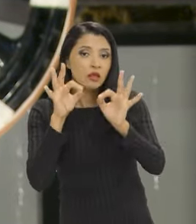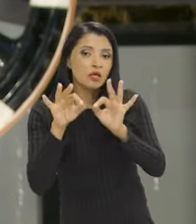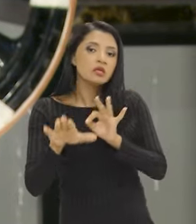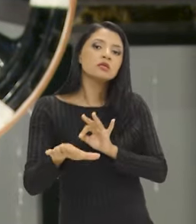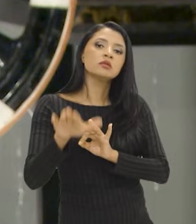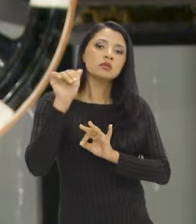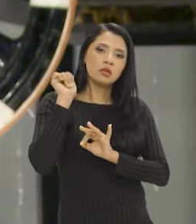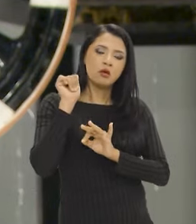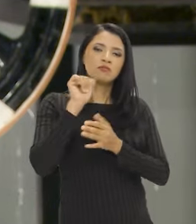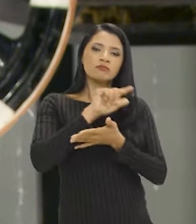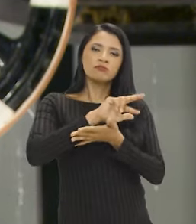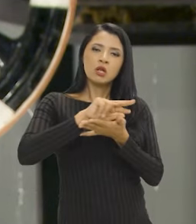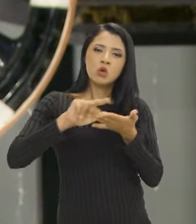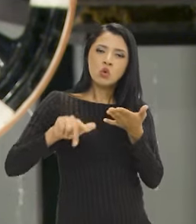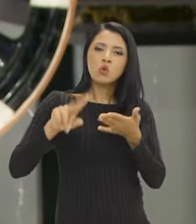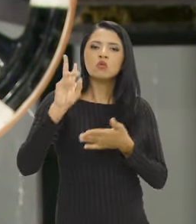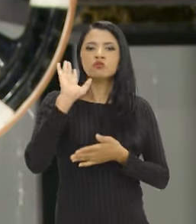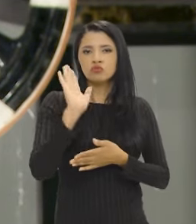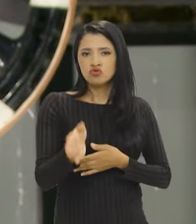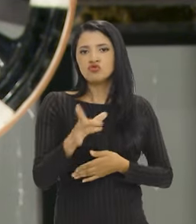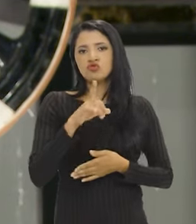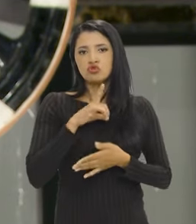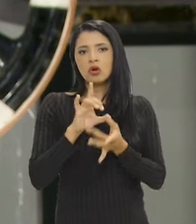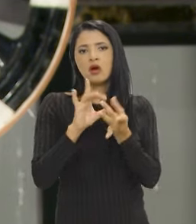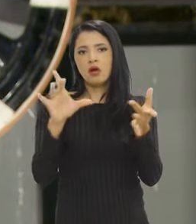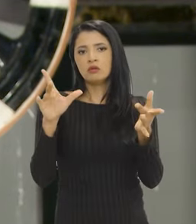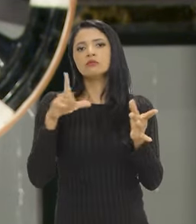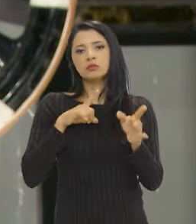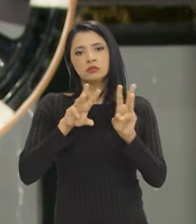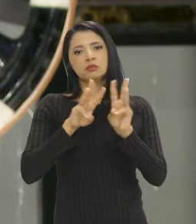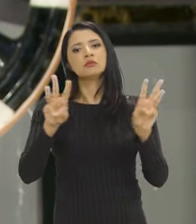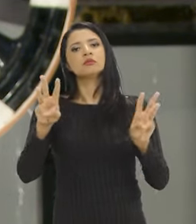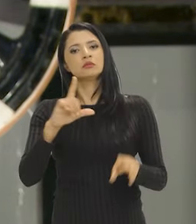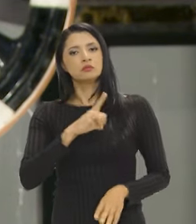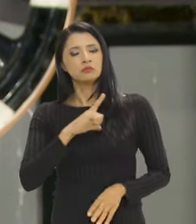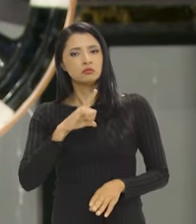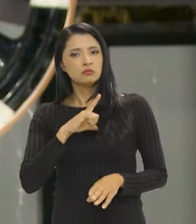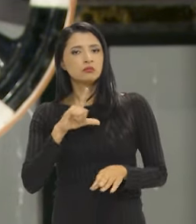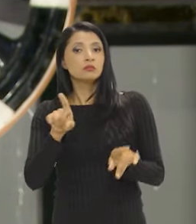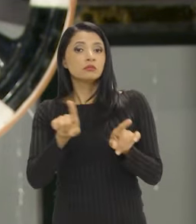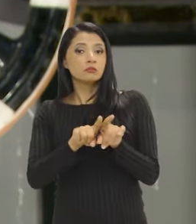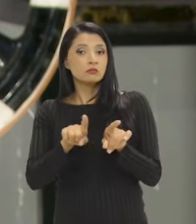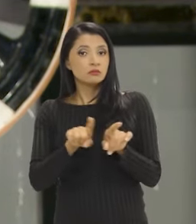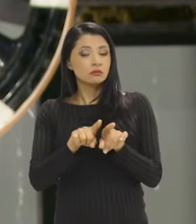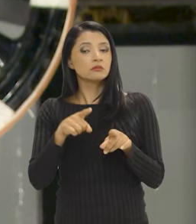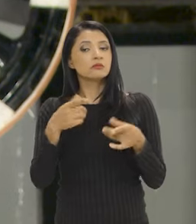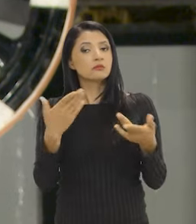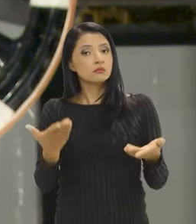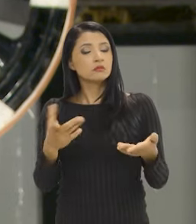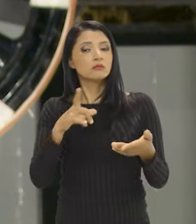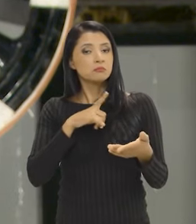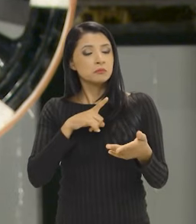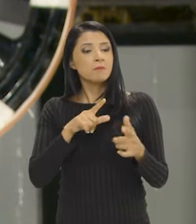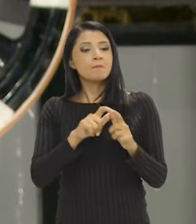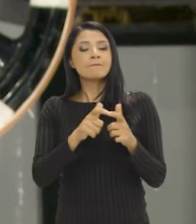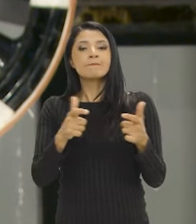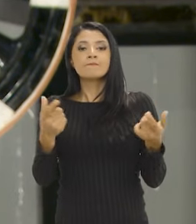chamar a atenção pela riqueza daquilo que já está disponível, mas pela intensificação